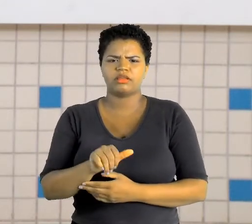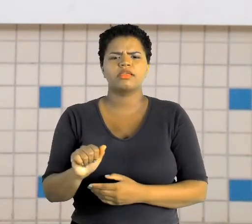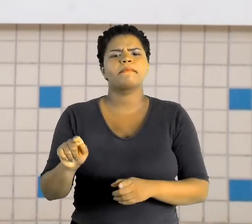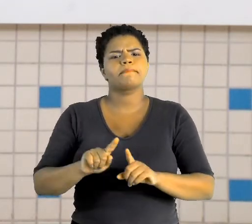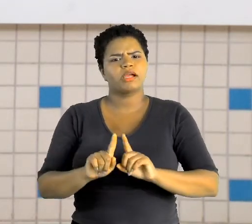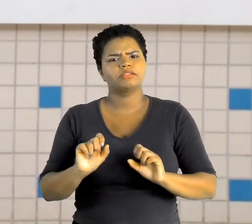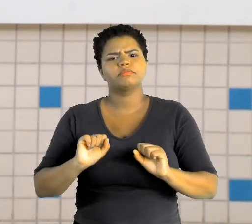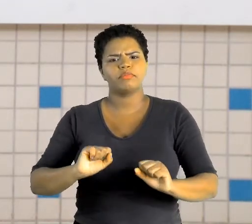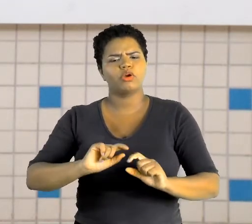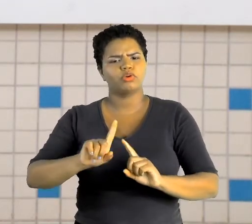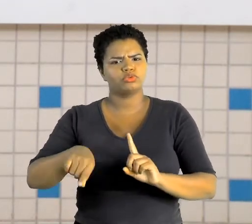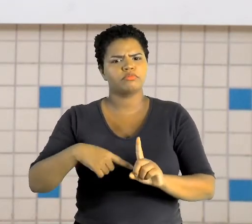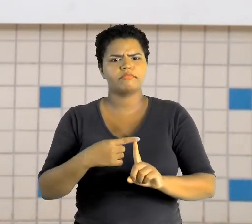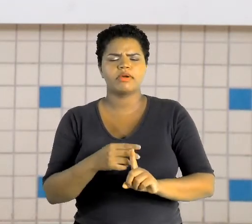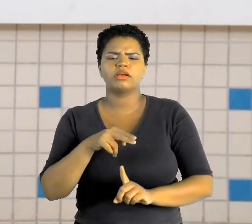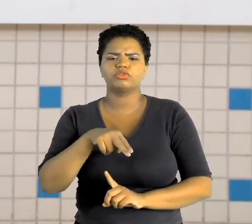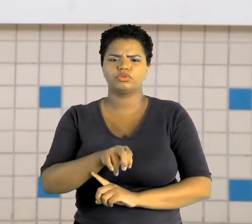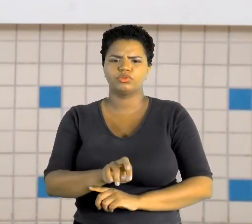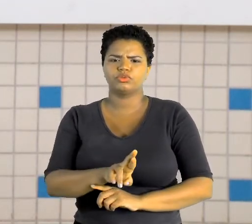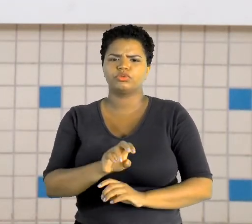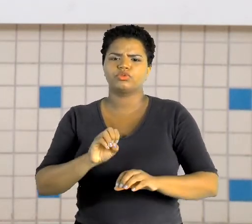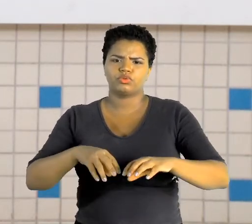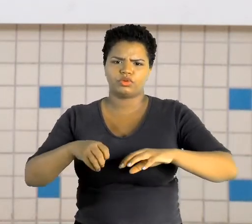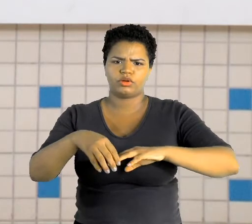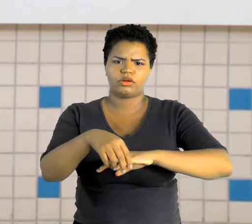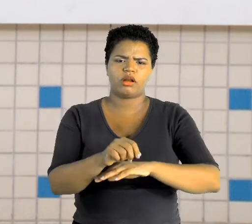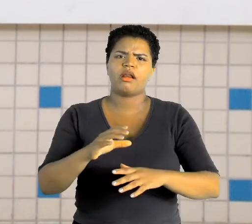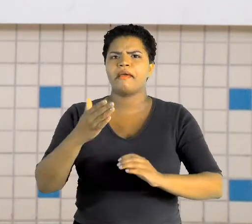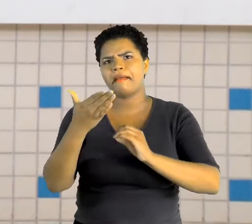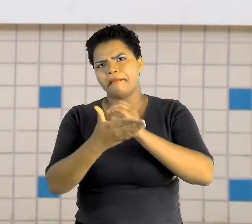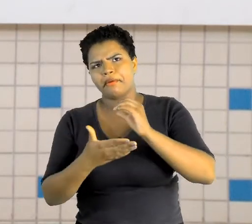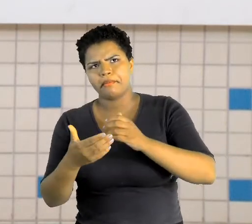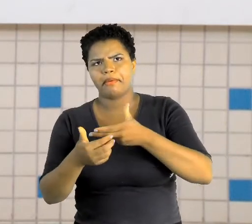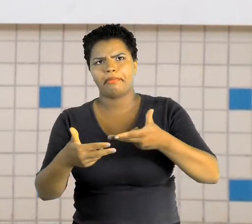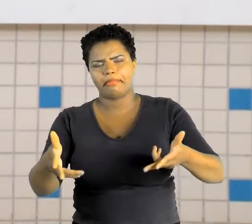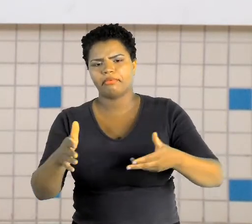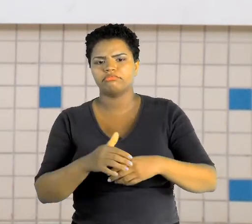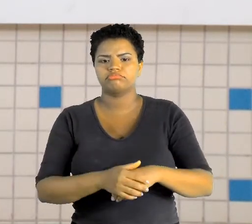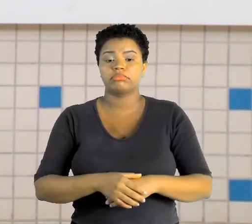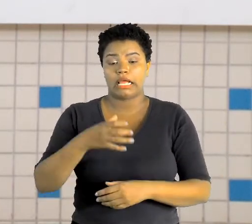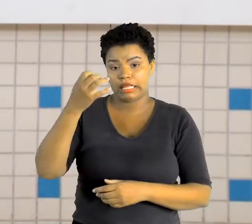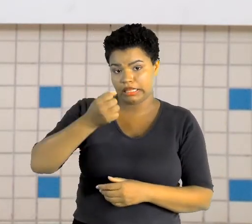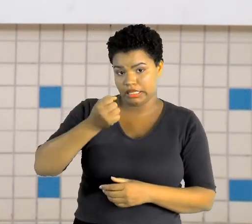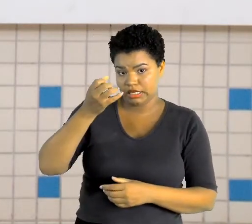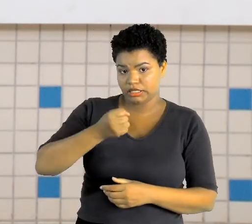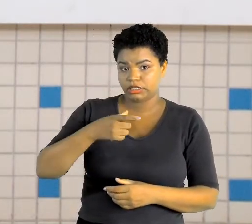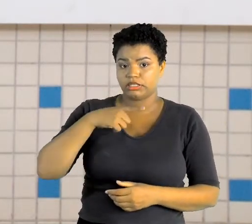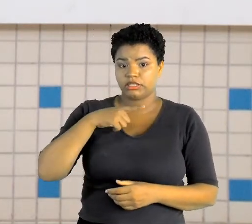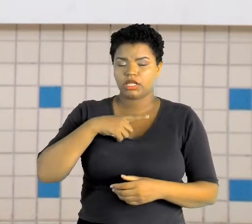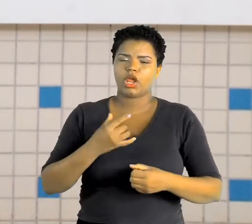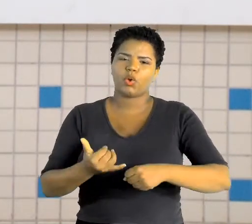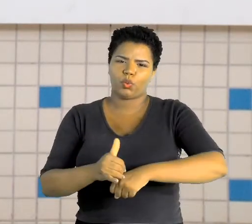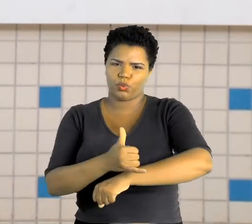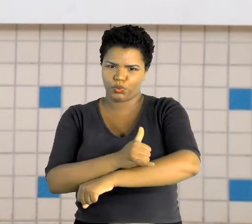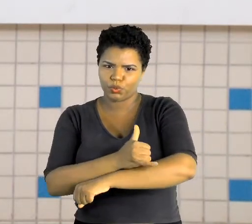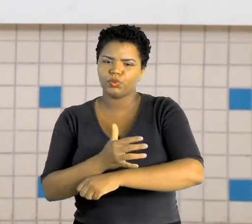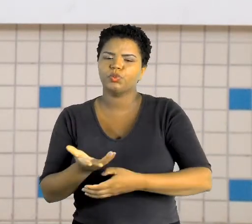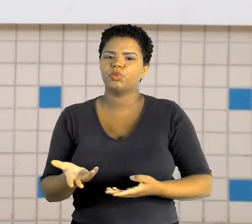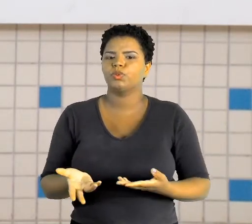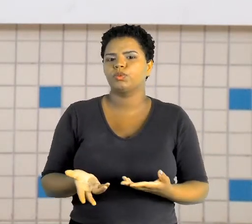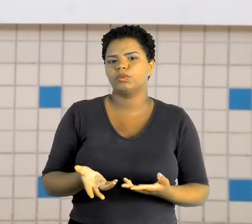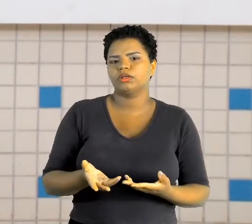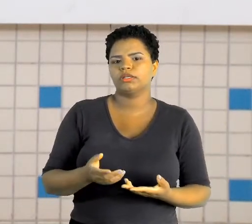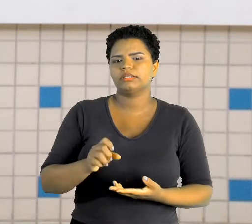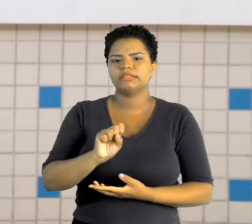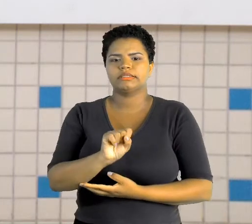nutrientes, como os carboidratos, as gorduras e assim por diante. O leite, por exemplo, ele também tem bastante gordura e